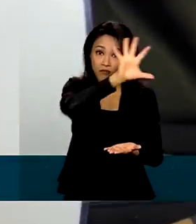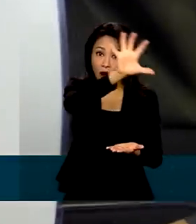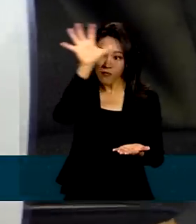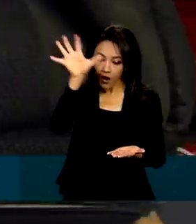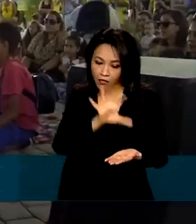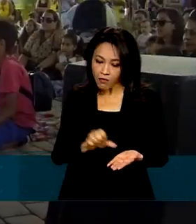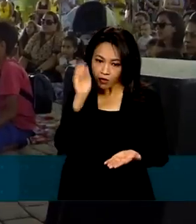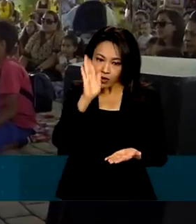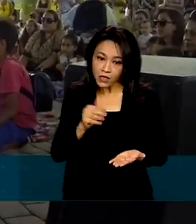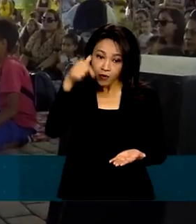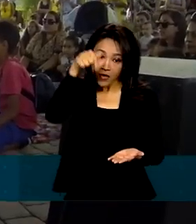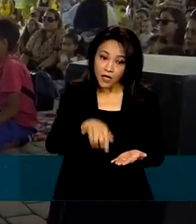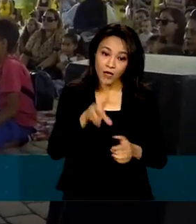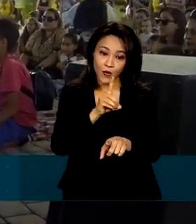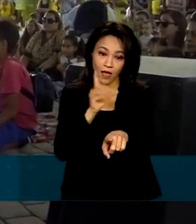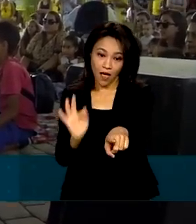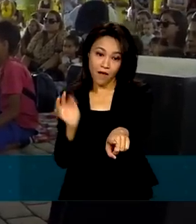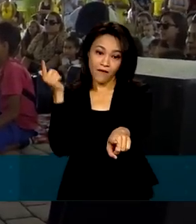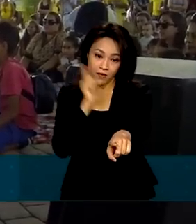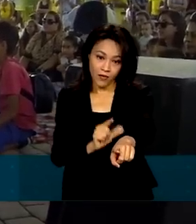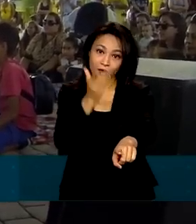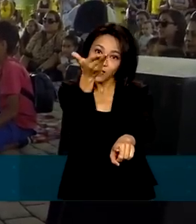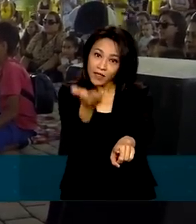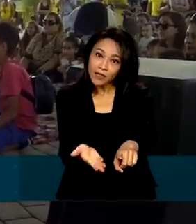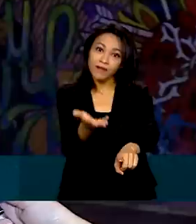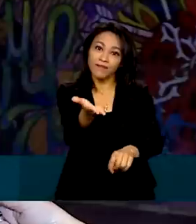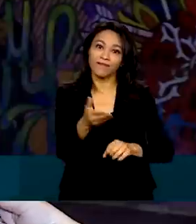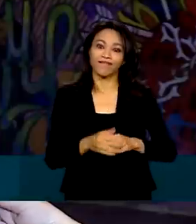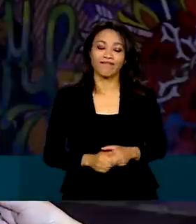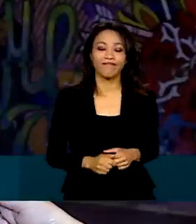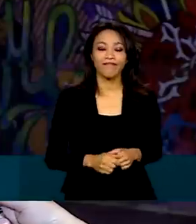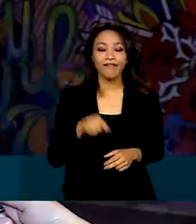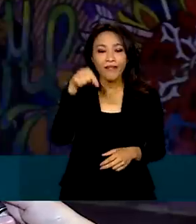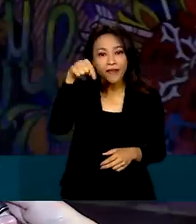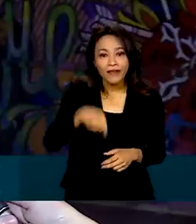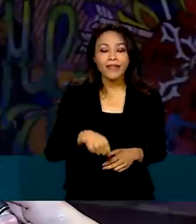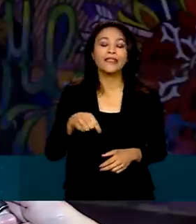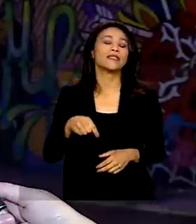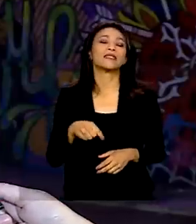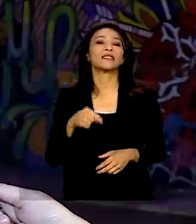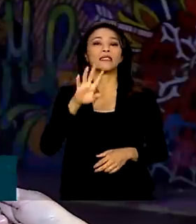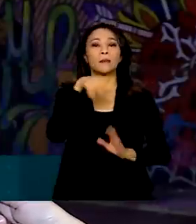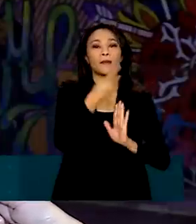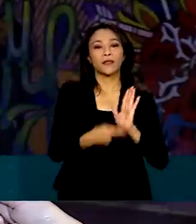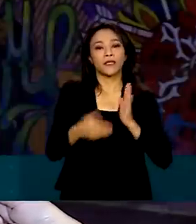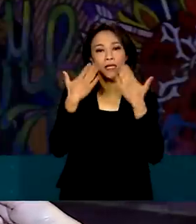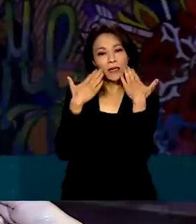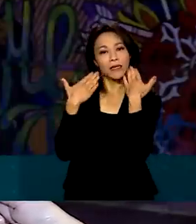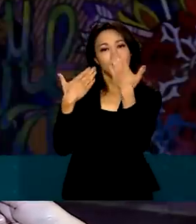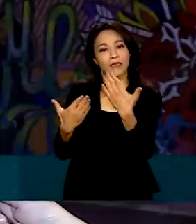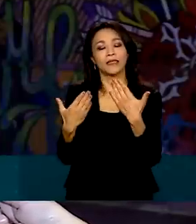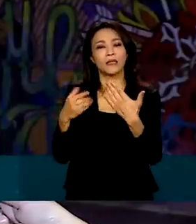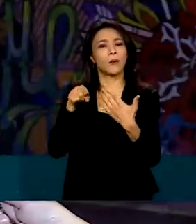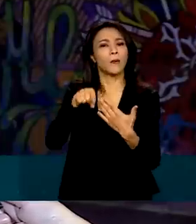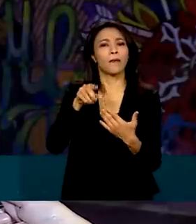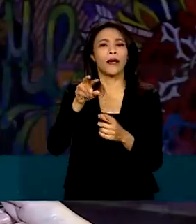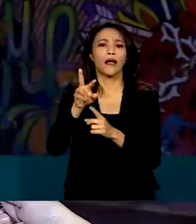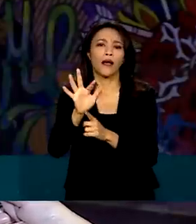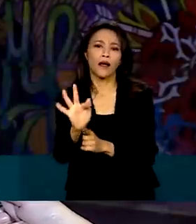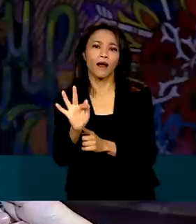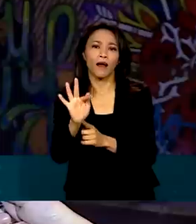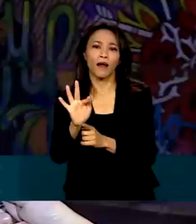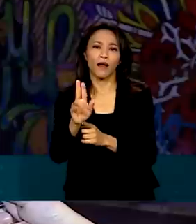Distrito Federal é um dos contemplados. Esse projeto que a gente apresentou para a Funarte foi o projeto para a criação de um centro